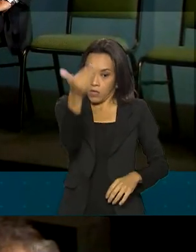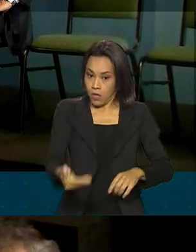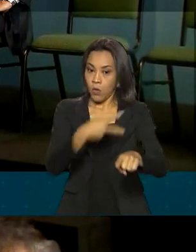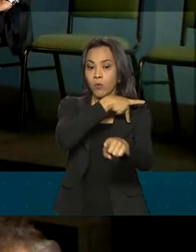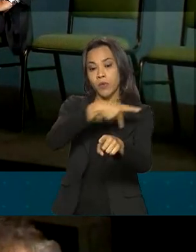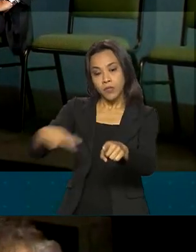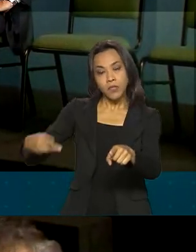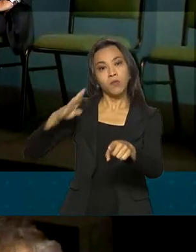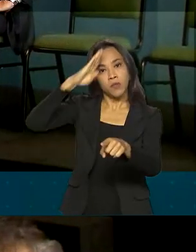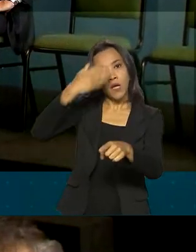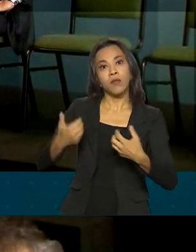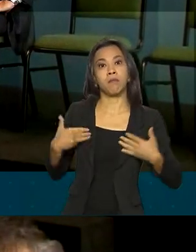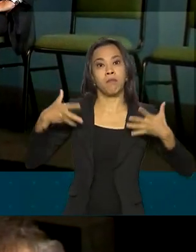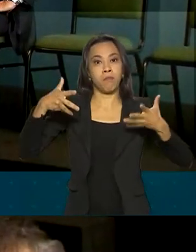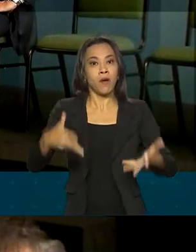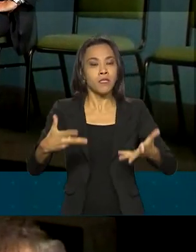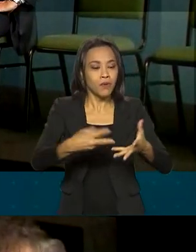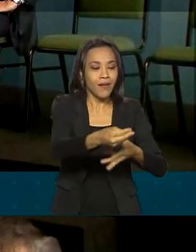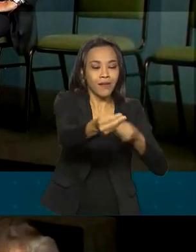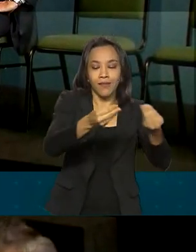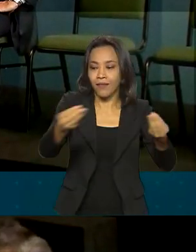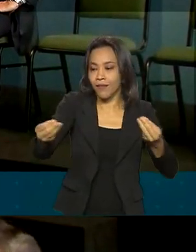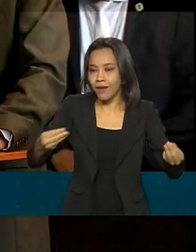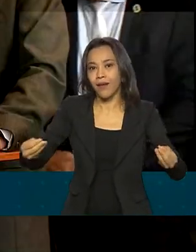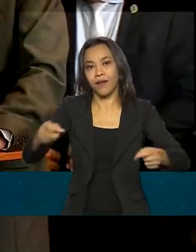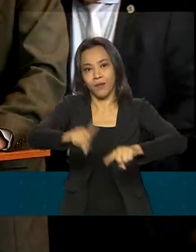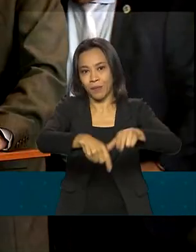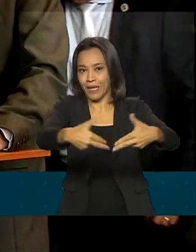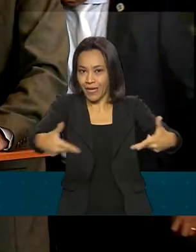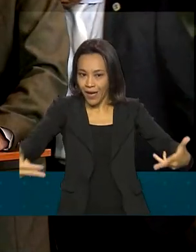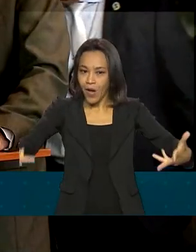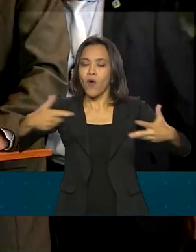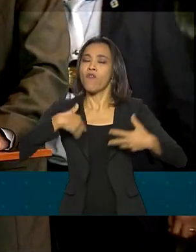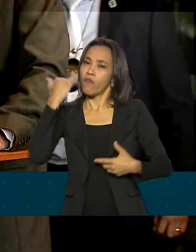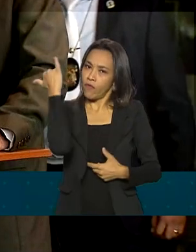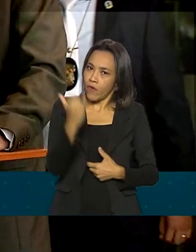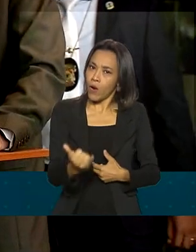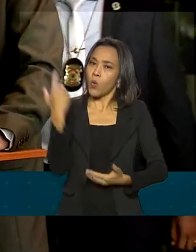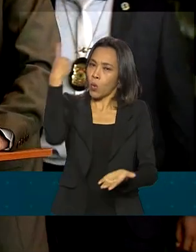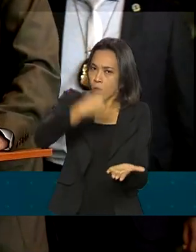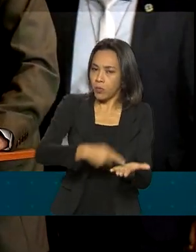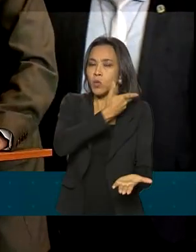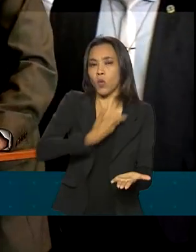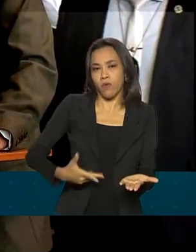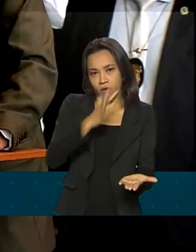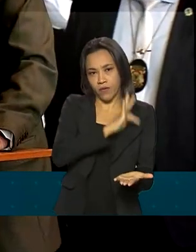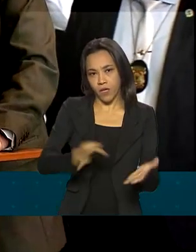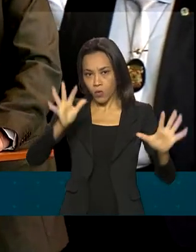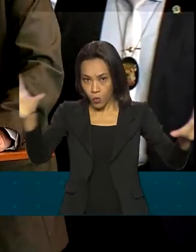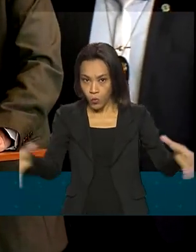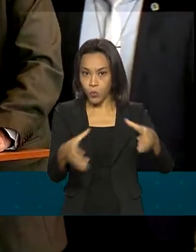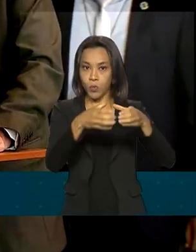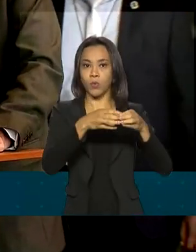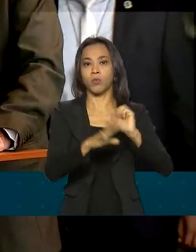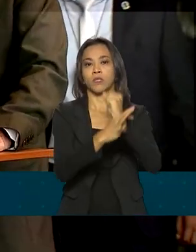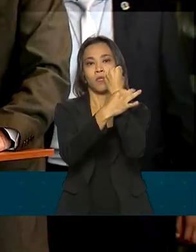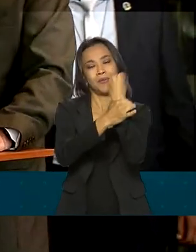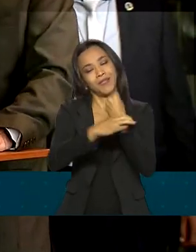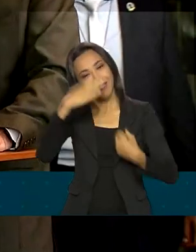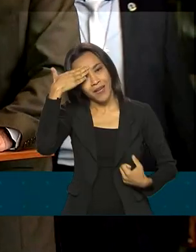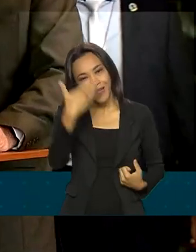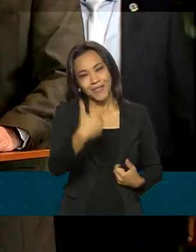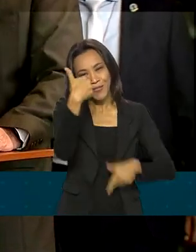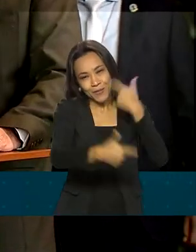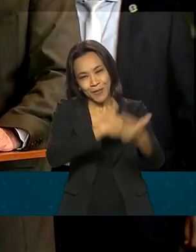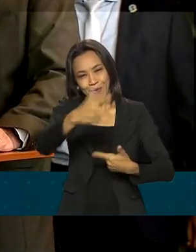entrega simbólica dos equipamentos, destacou o compromisso do governo federal com as forças de segurança pública e agradeceu o